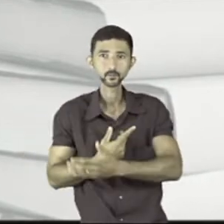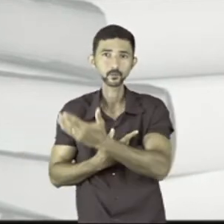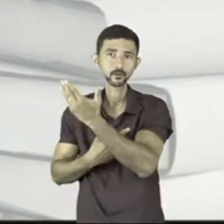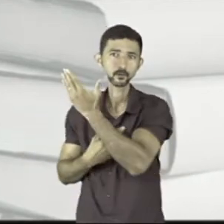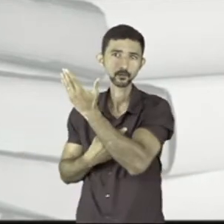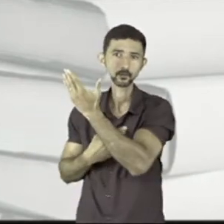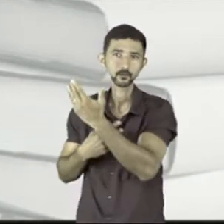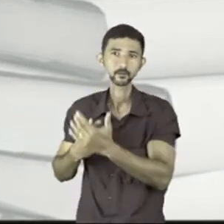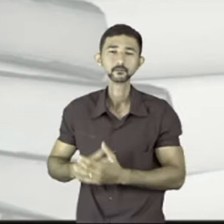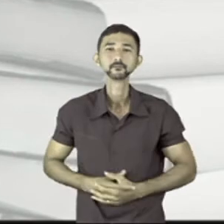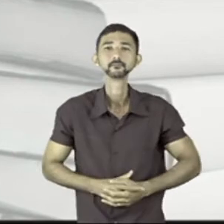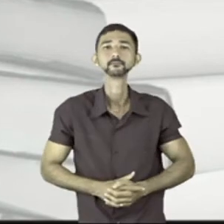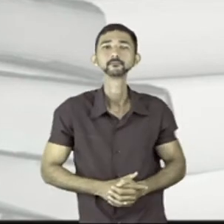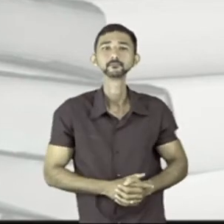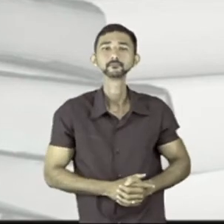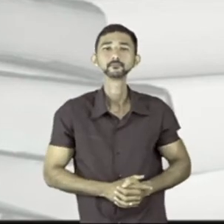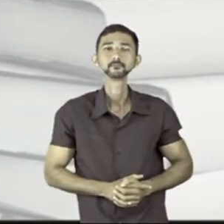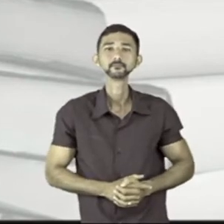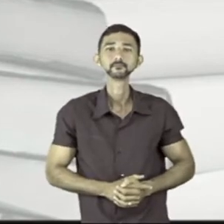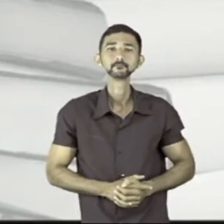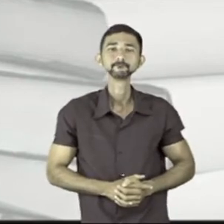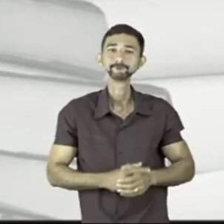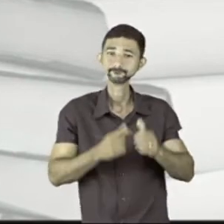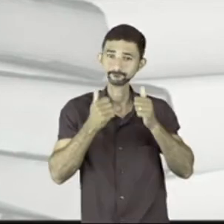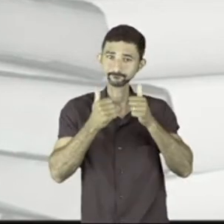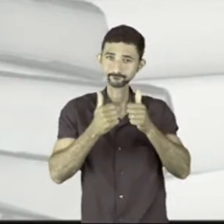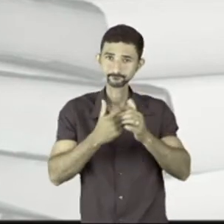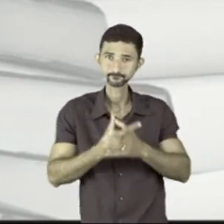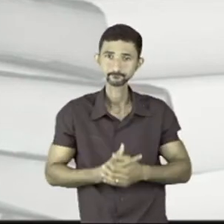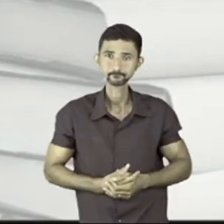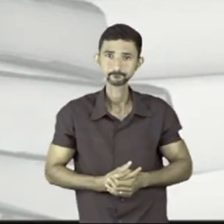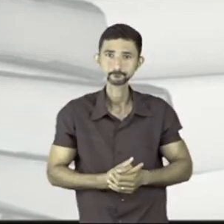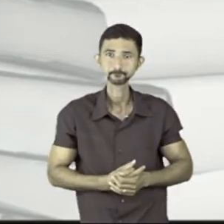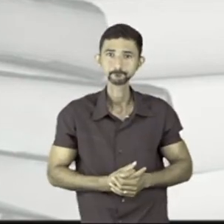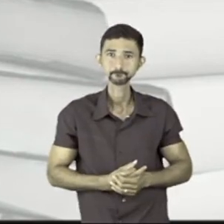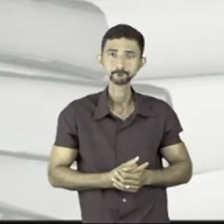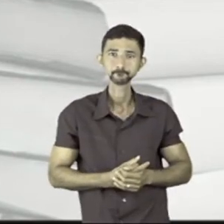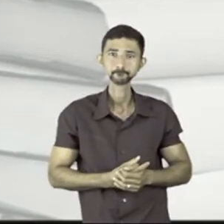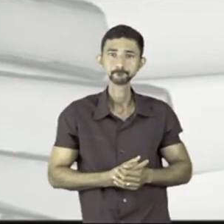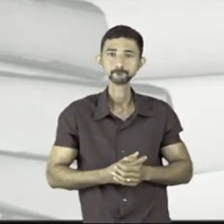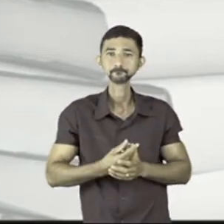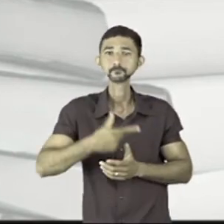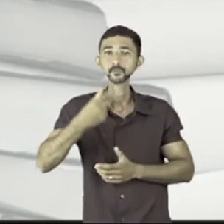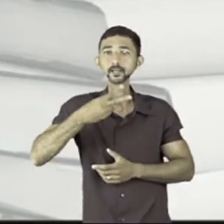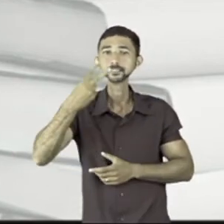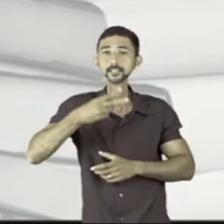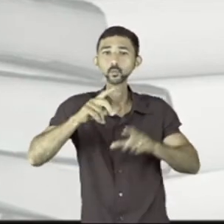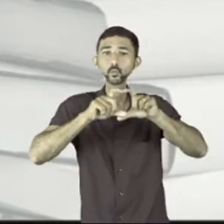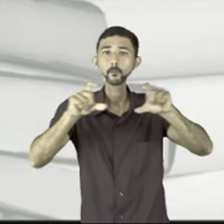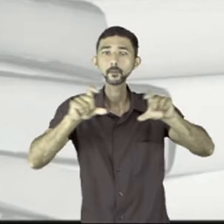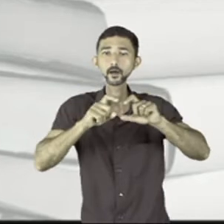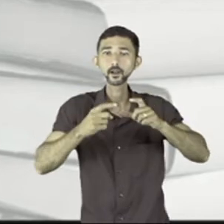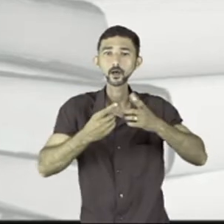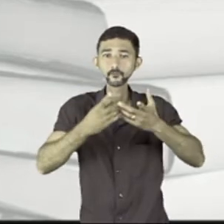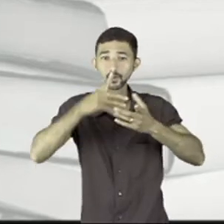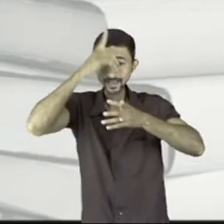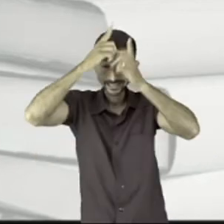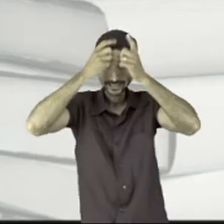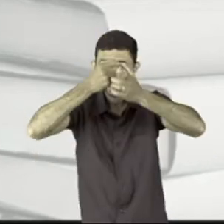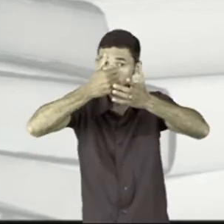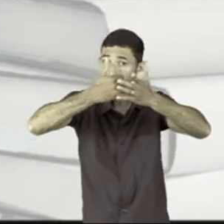aqui para colocar esse aposto bonitinho aí. Ok? Aqui, de novo, ideia desenvolvida,